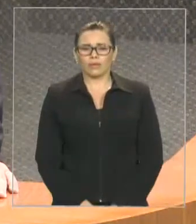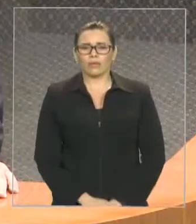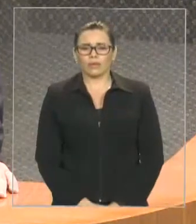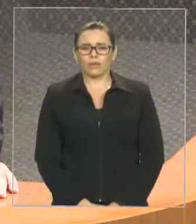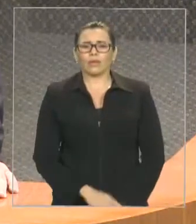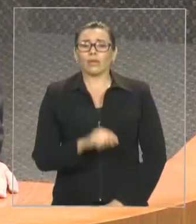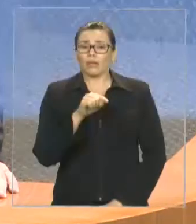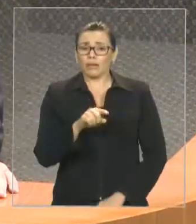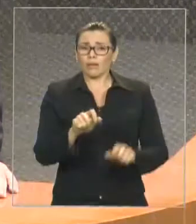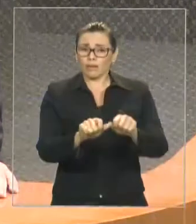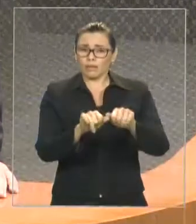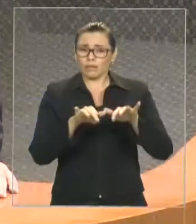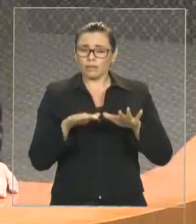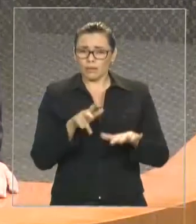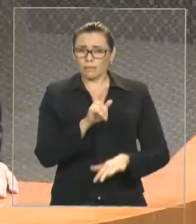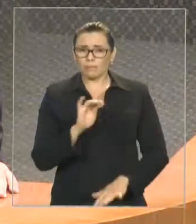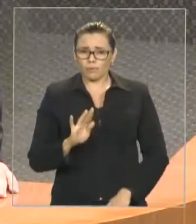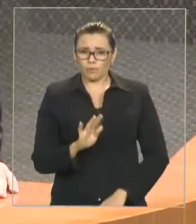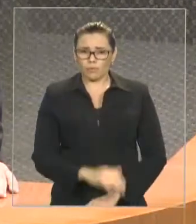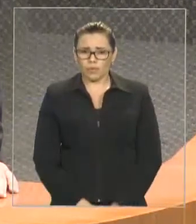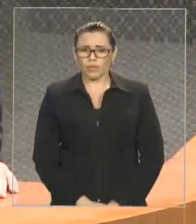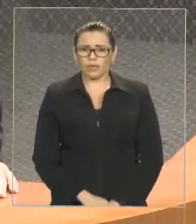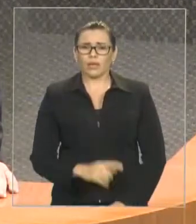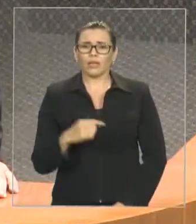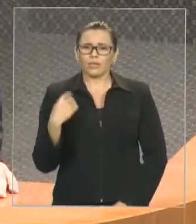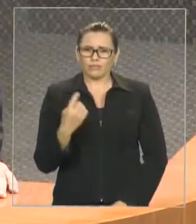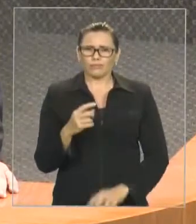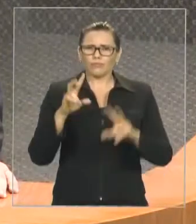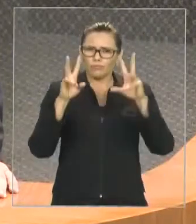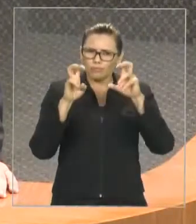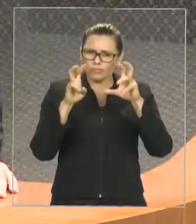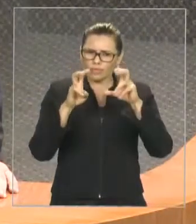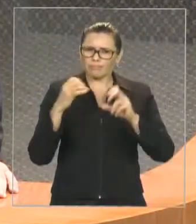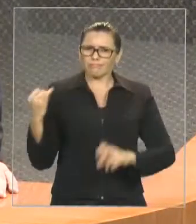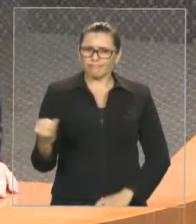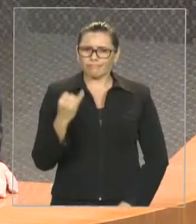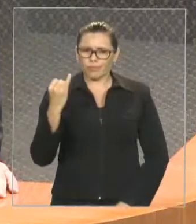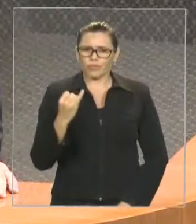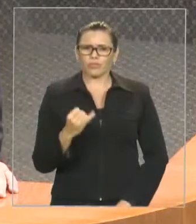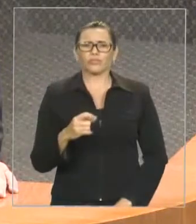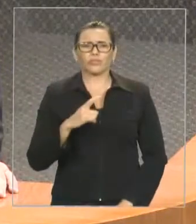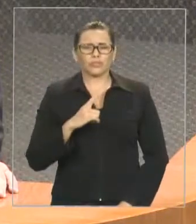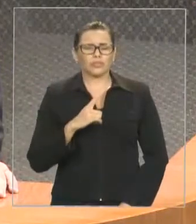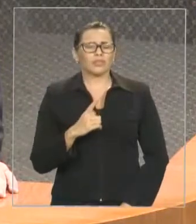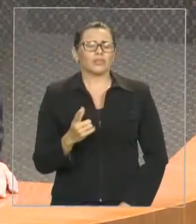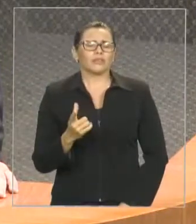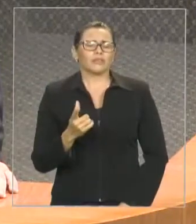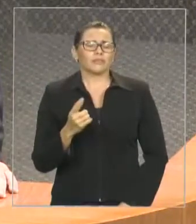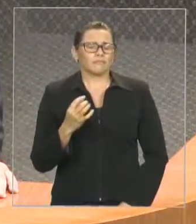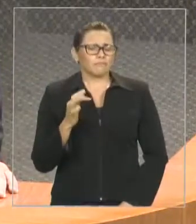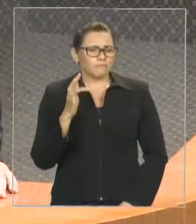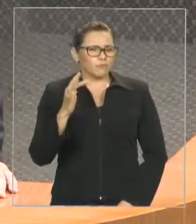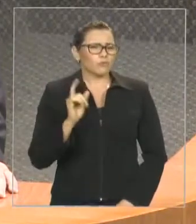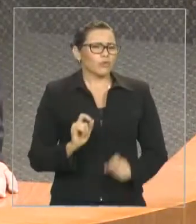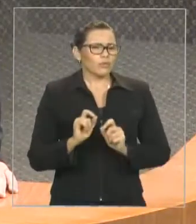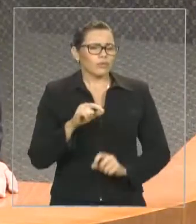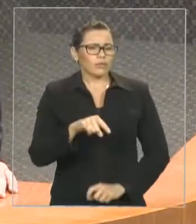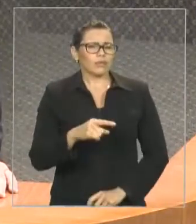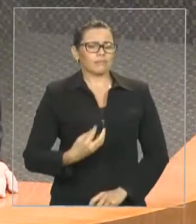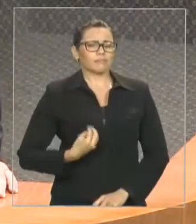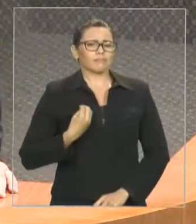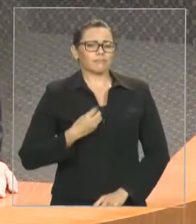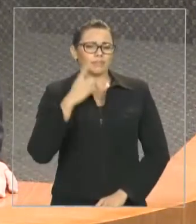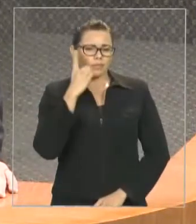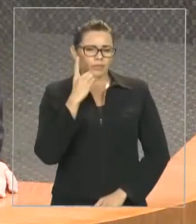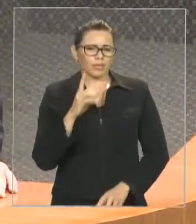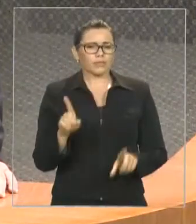nessa audiência pública, aonde nós vamos tratar do assunto. Aonde terão vários deputados. Aonde terá a sociedade civil organizada.